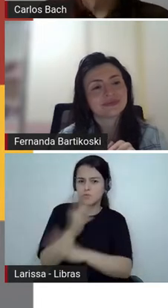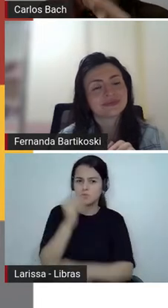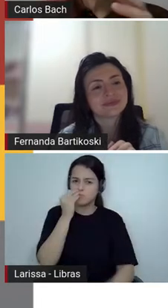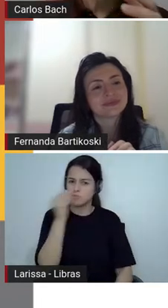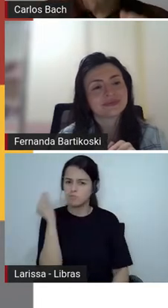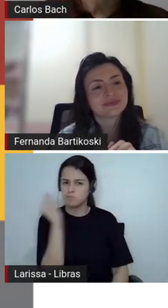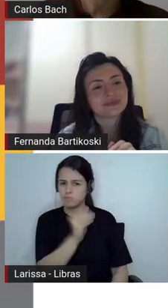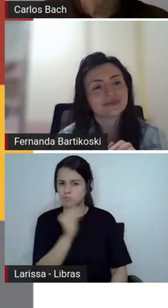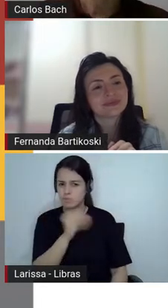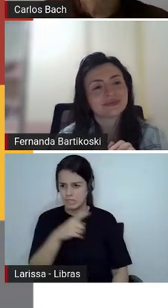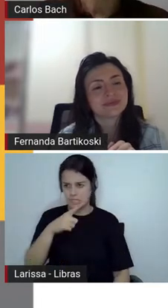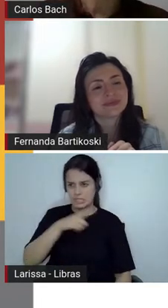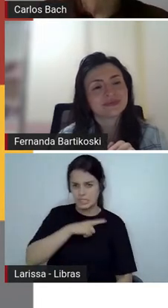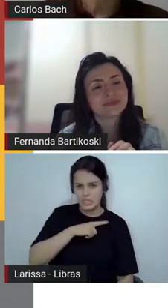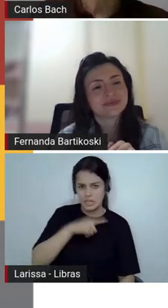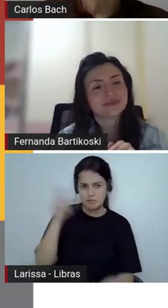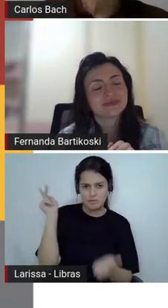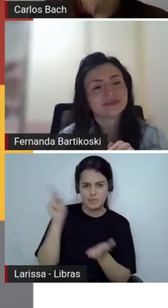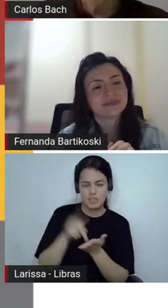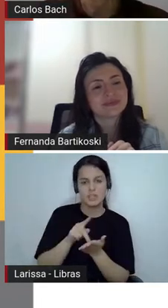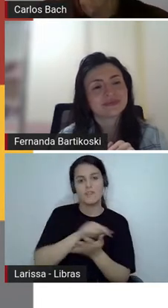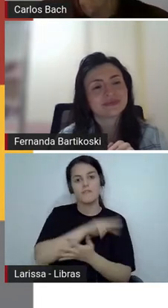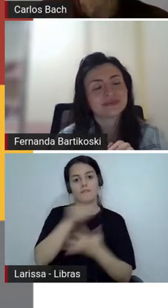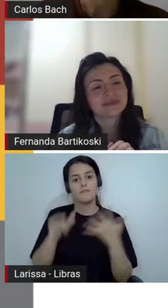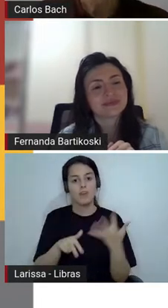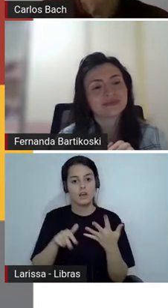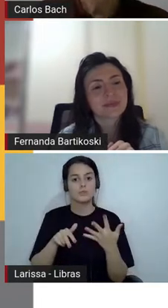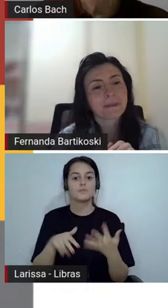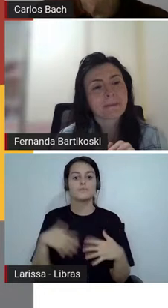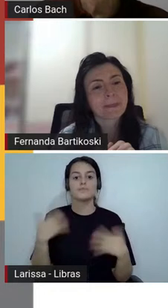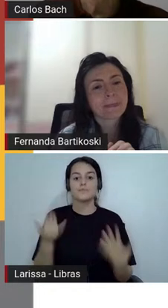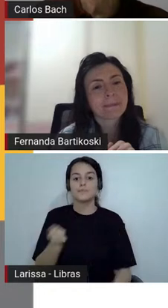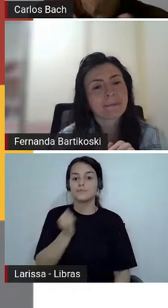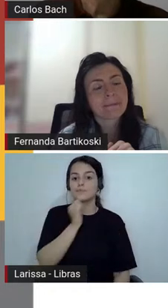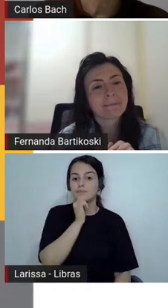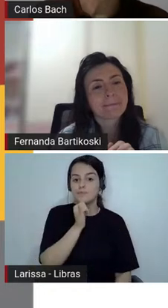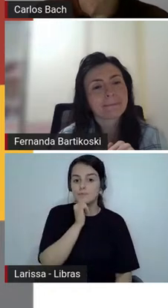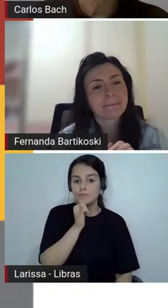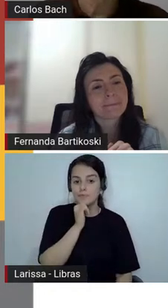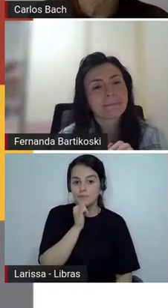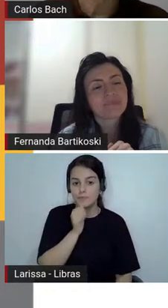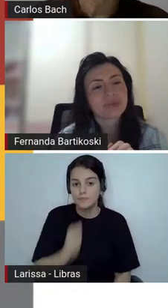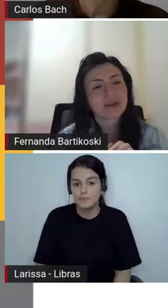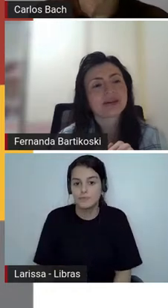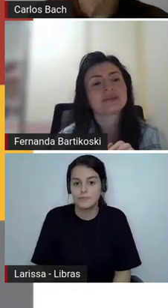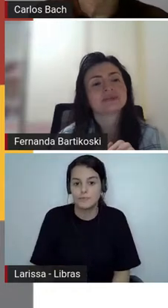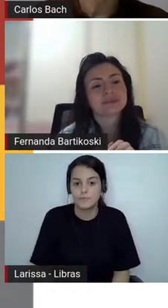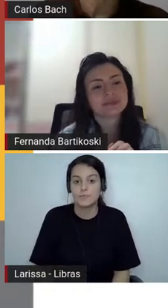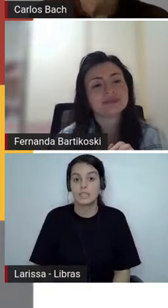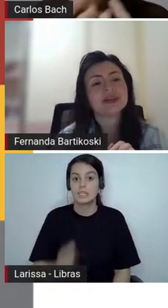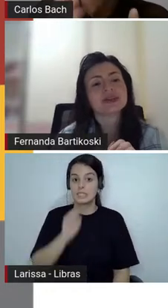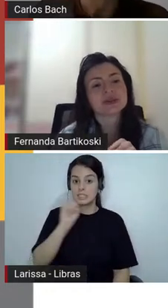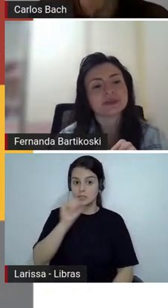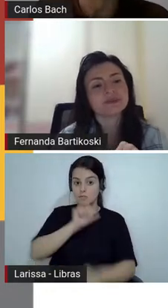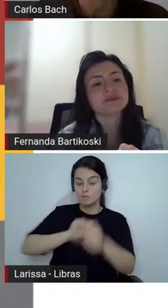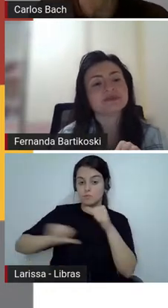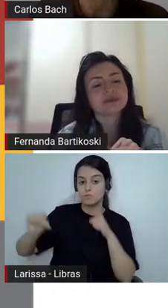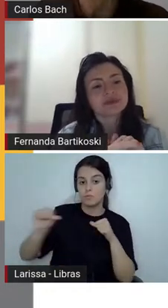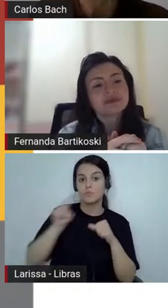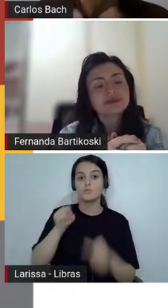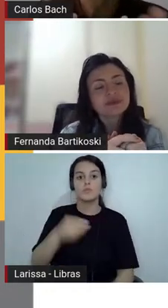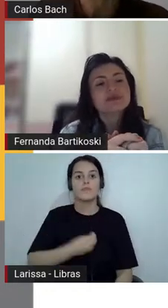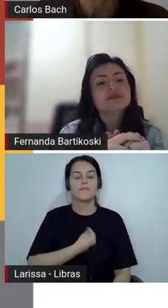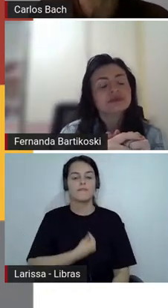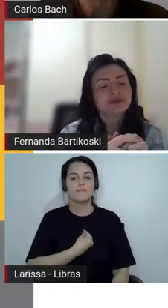identificado de novo são perguntas para suscitar a discussão né Fernanda que a gente eles discutam